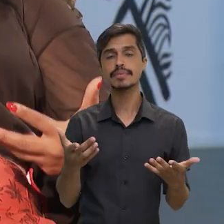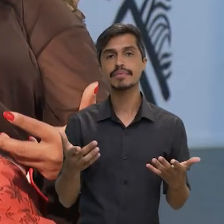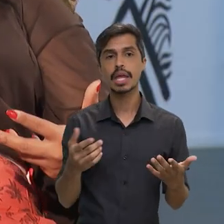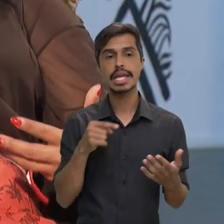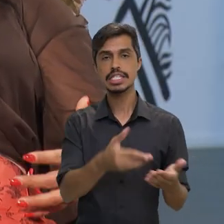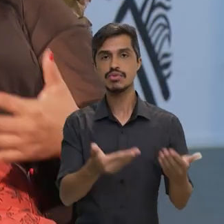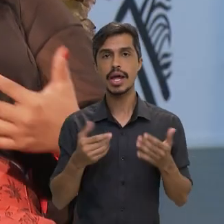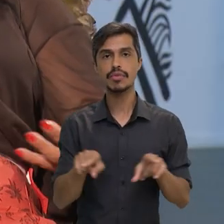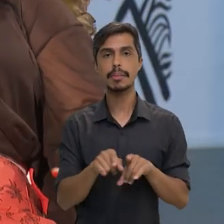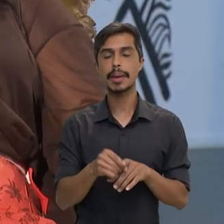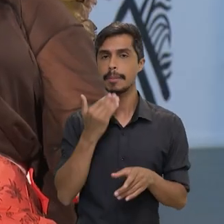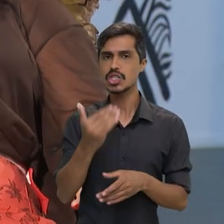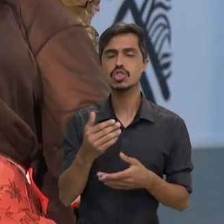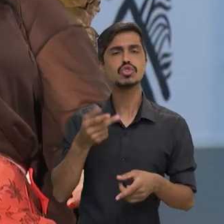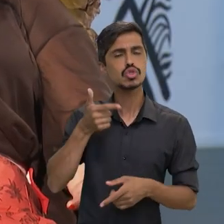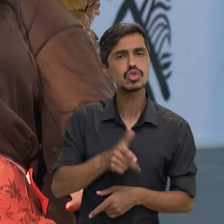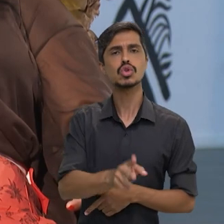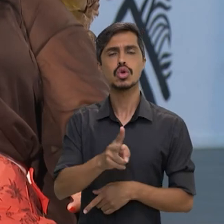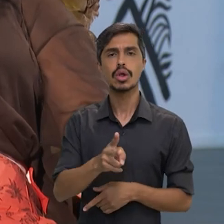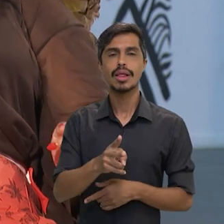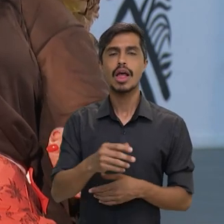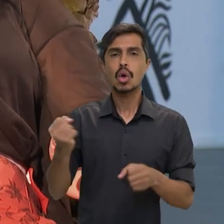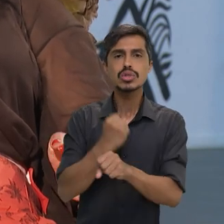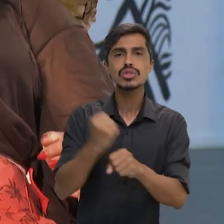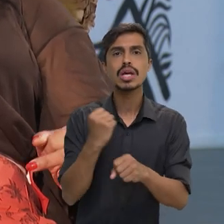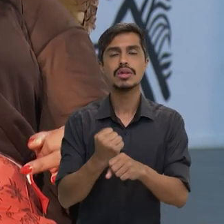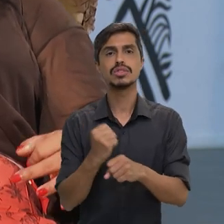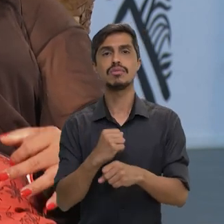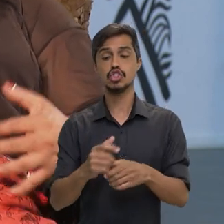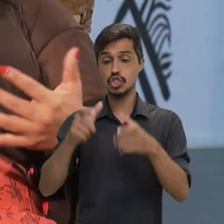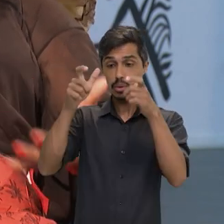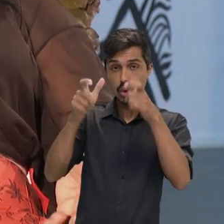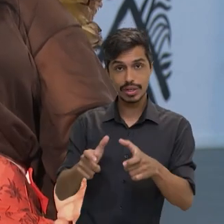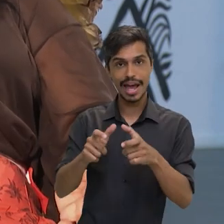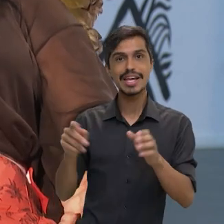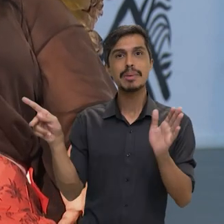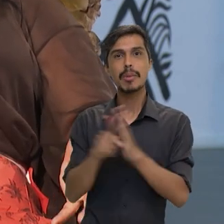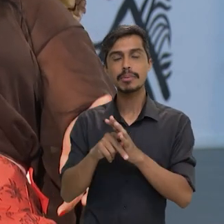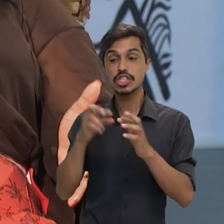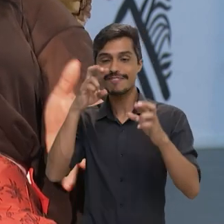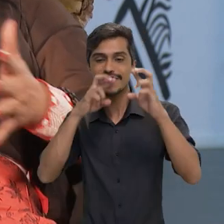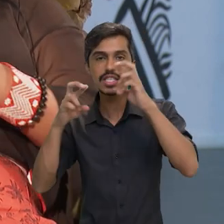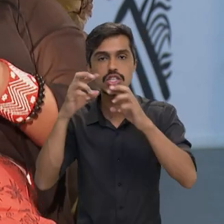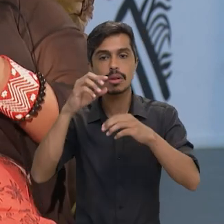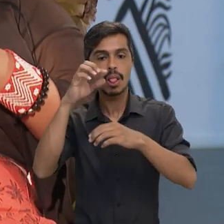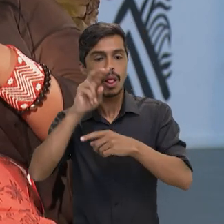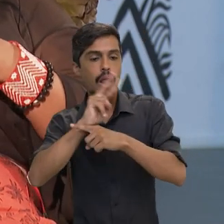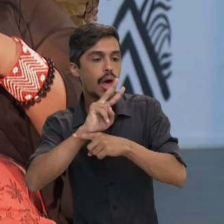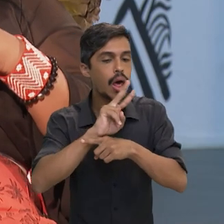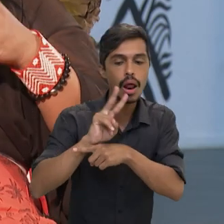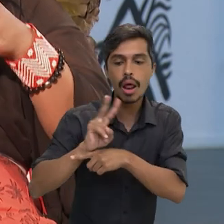Eles vieram também, né? Reforçar o pedido da construção de postos de fiscalização, que precisa ter a